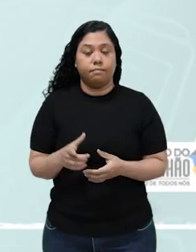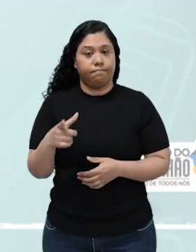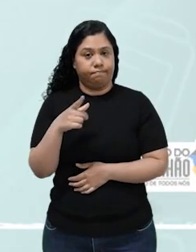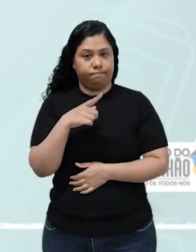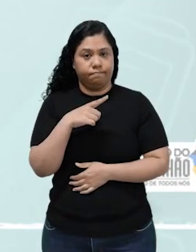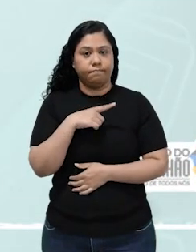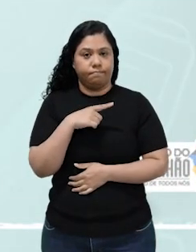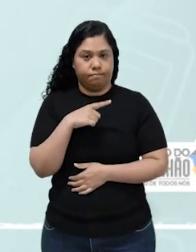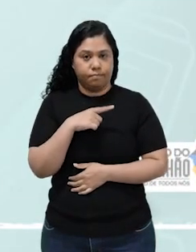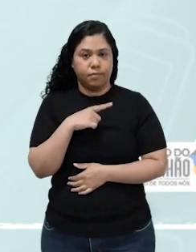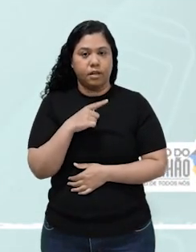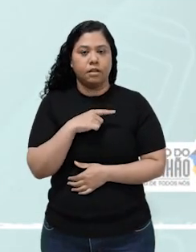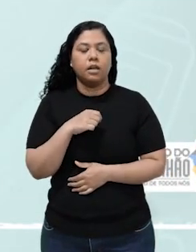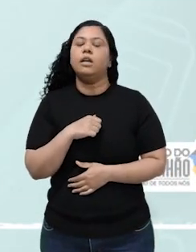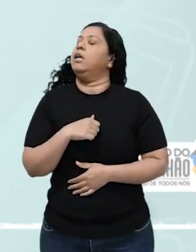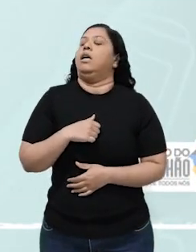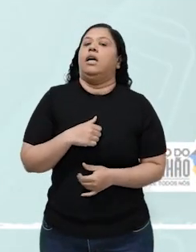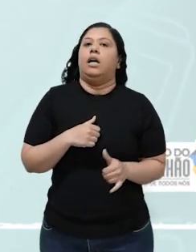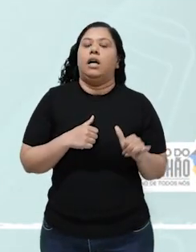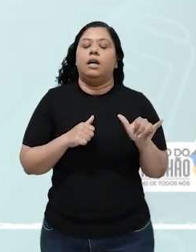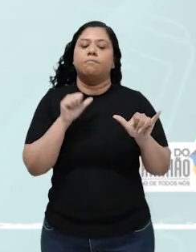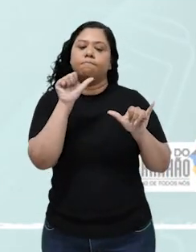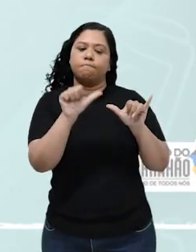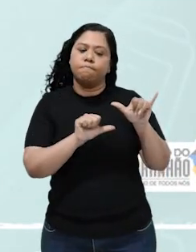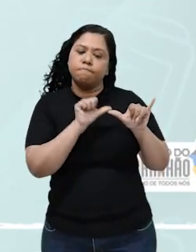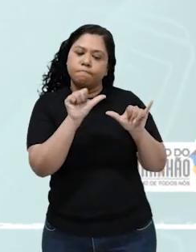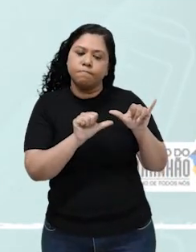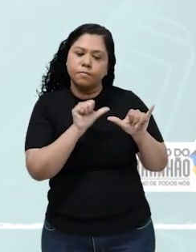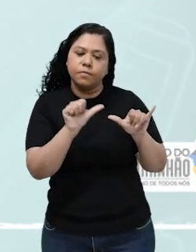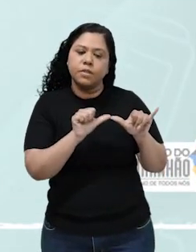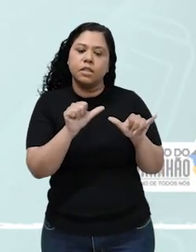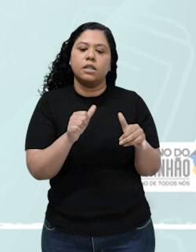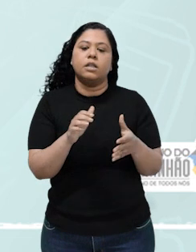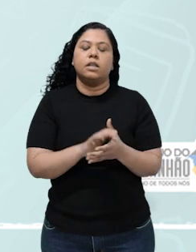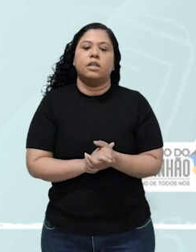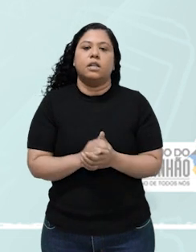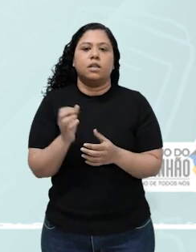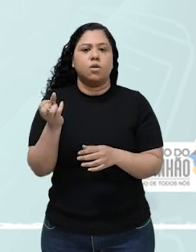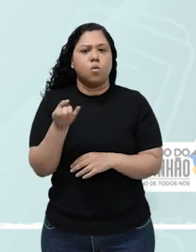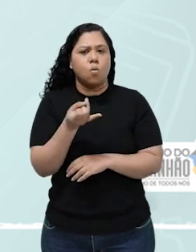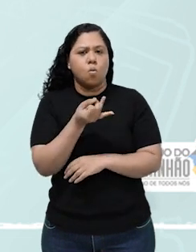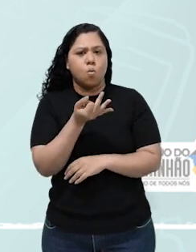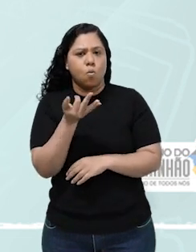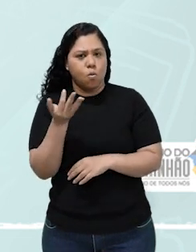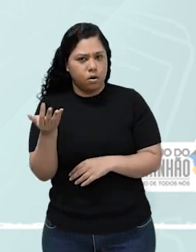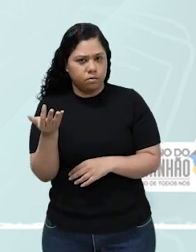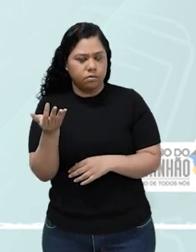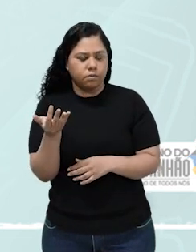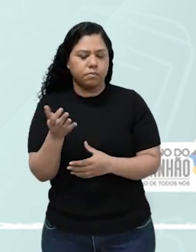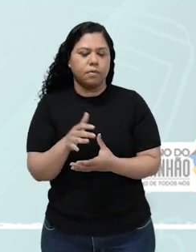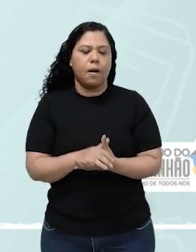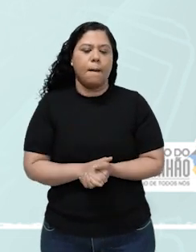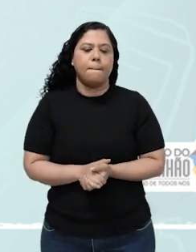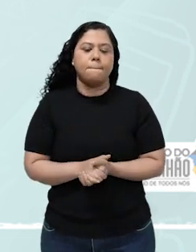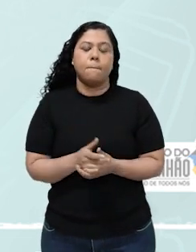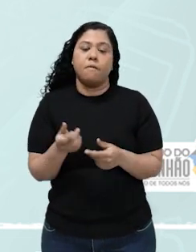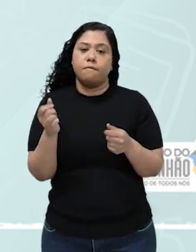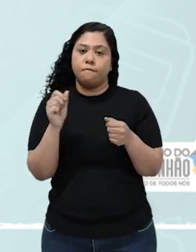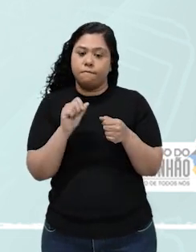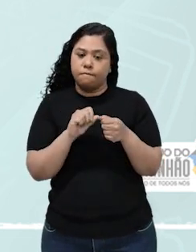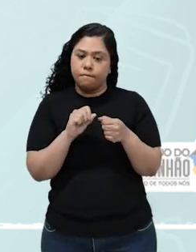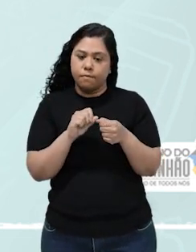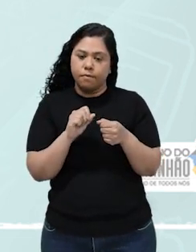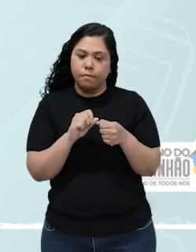também uma série de reações nas quais, logo que certa quantidade de produto ou produtos, né? Formada,